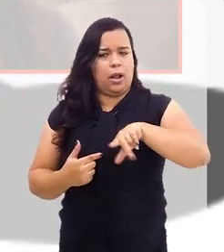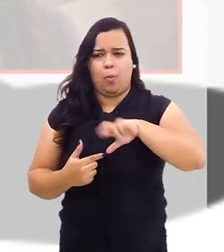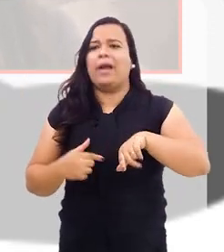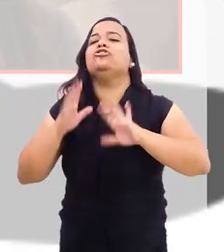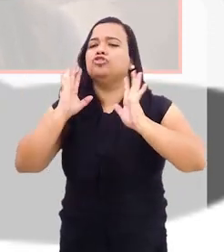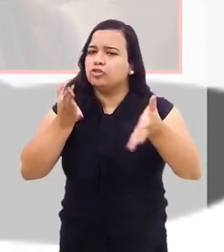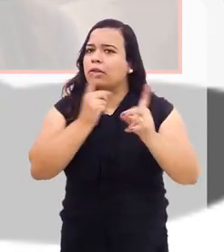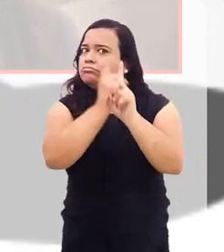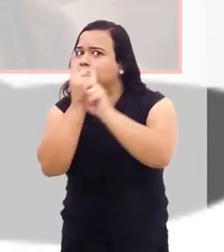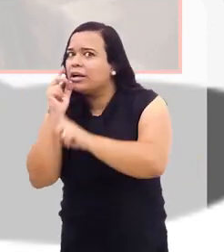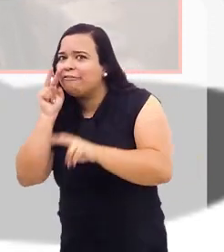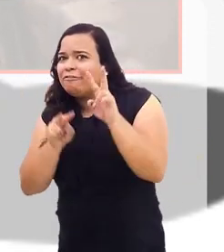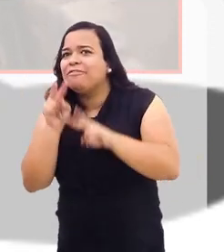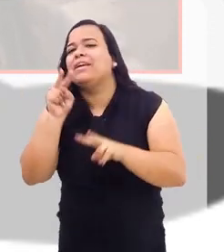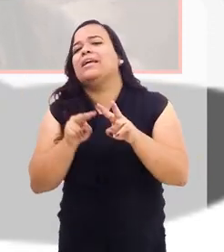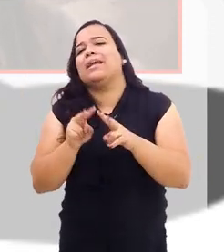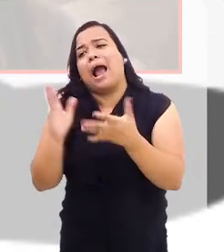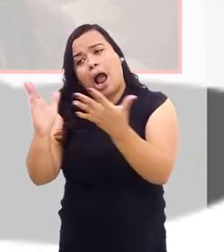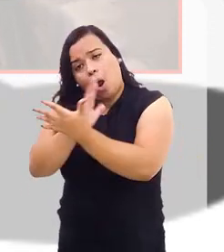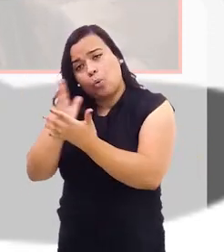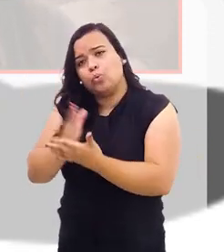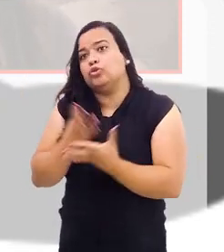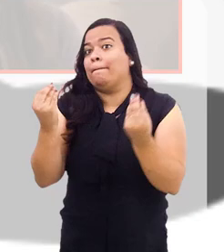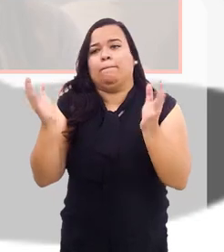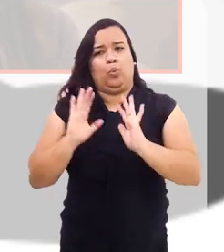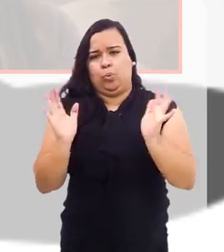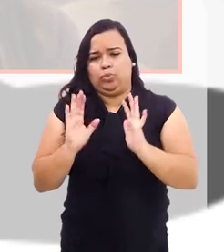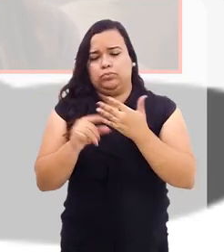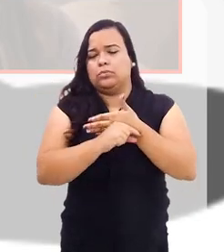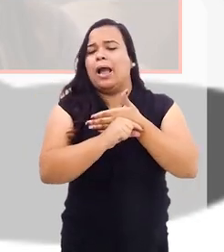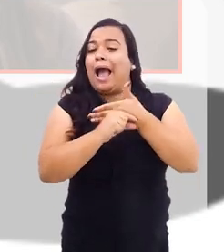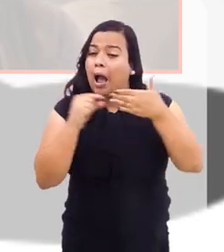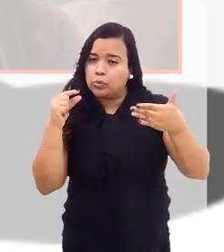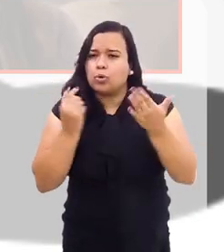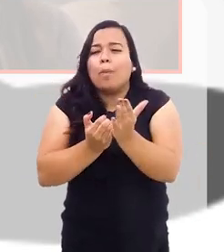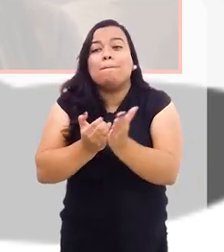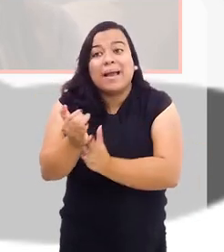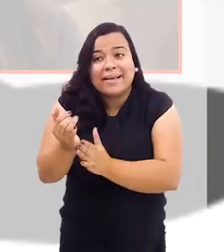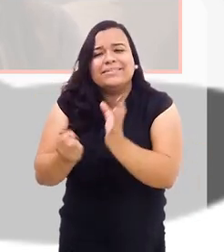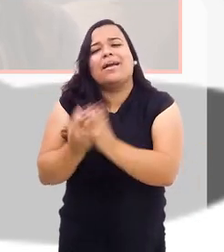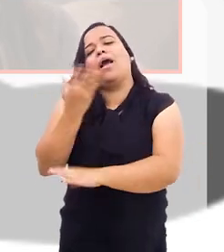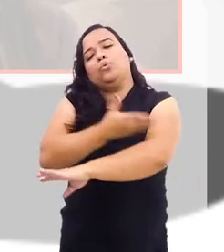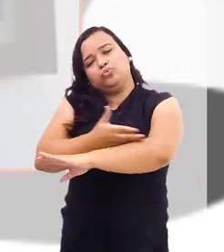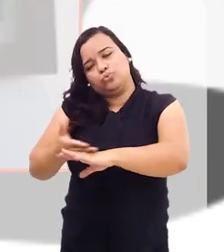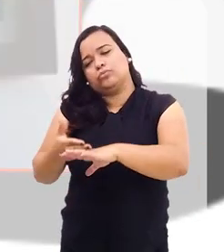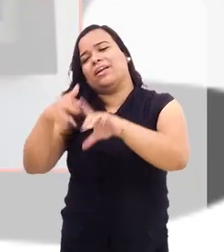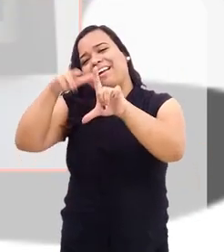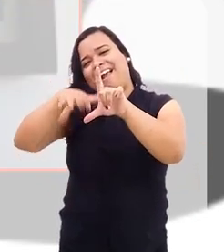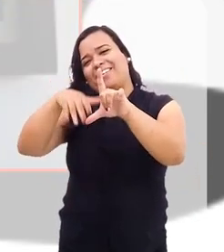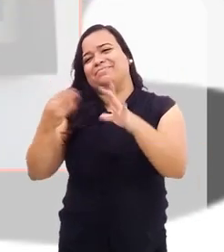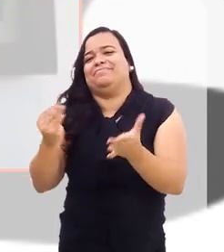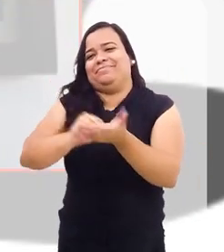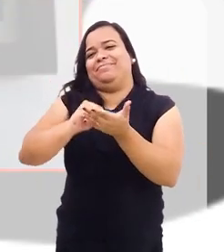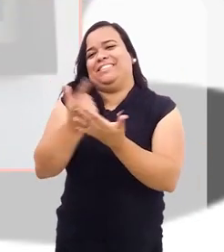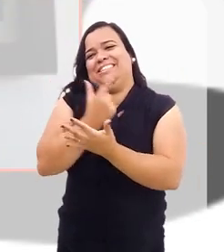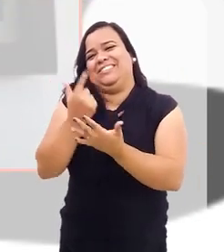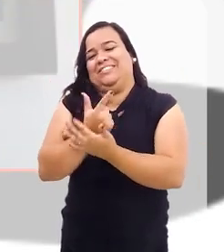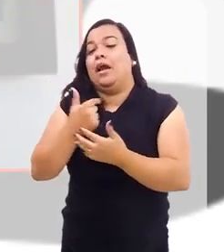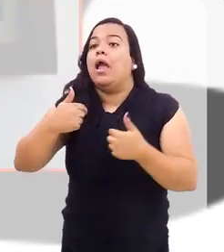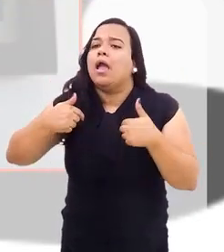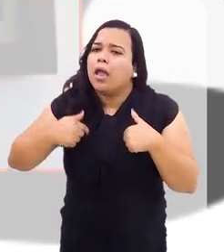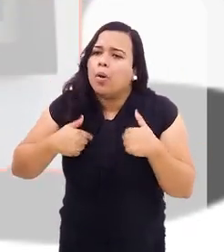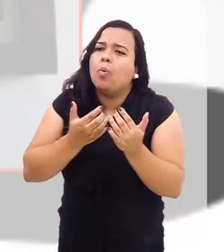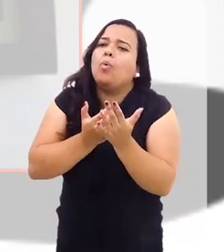livros com QR Code também. Não são muitos, os autores estão começando a criar esse hábito. Eu acho que o que eu